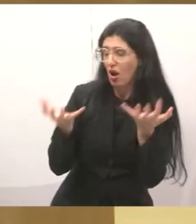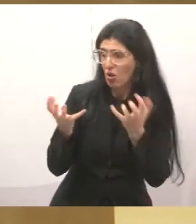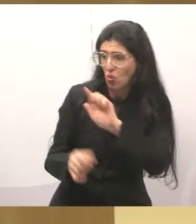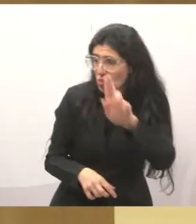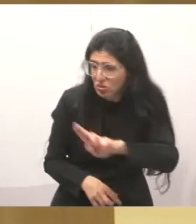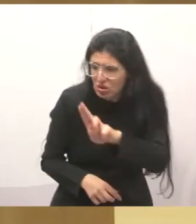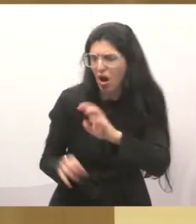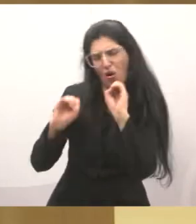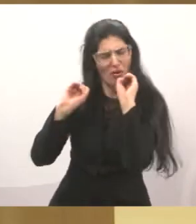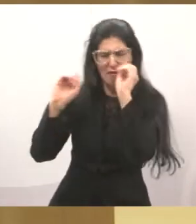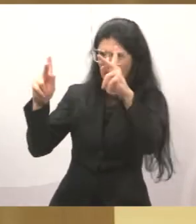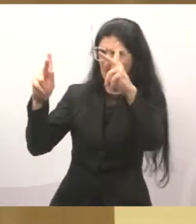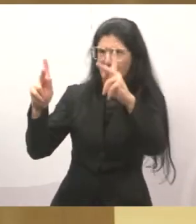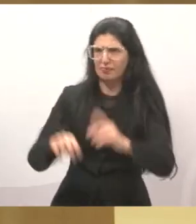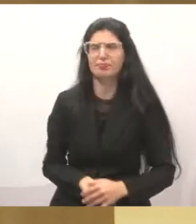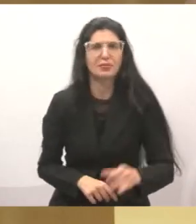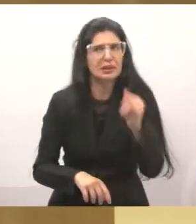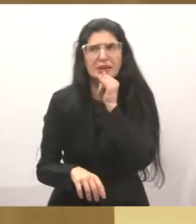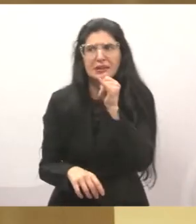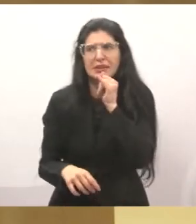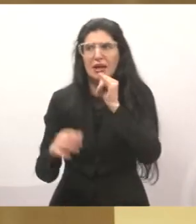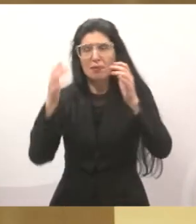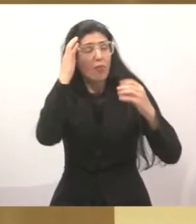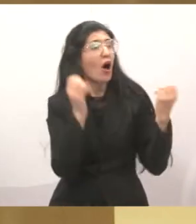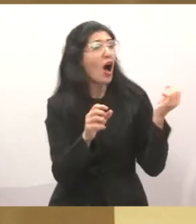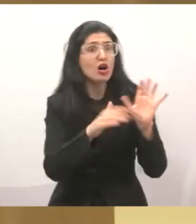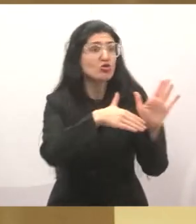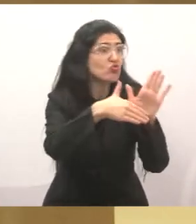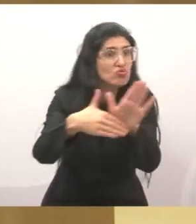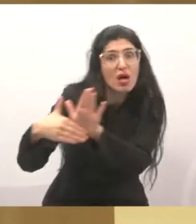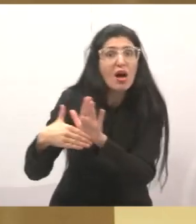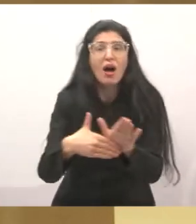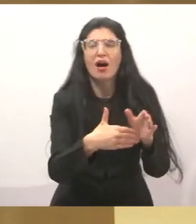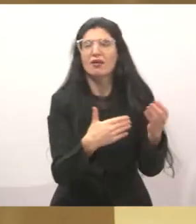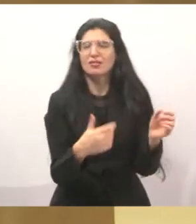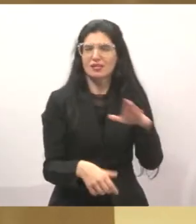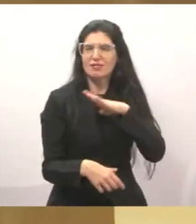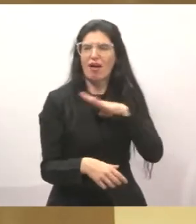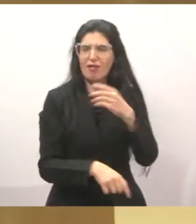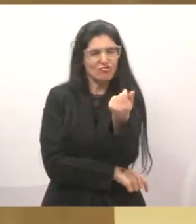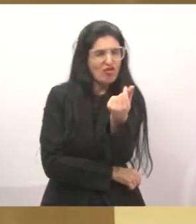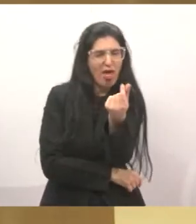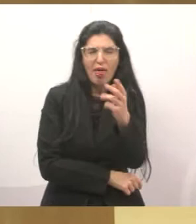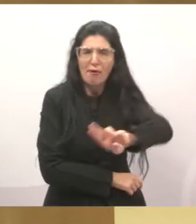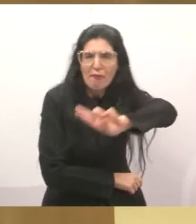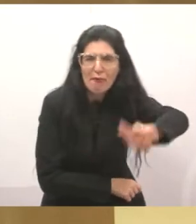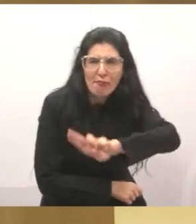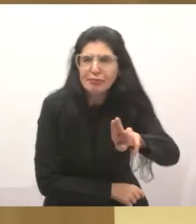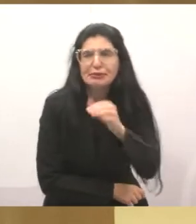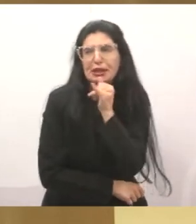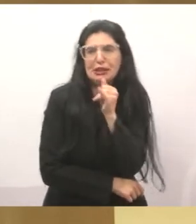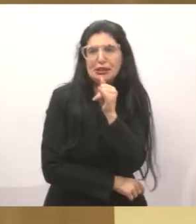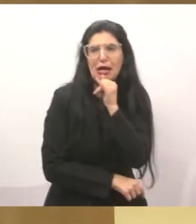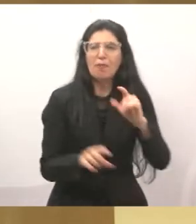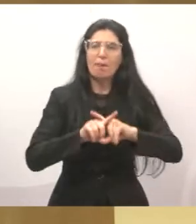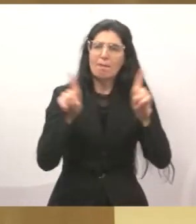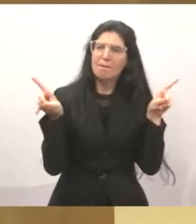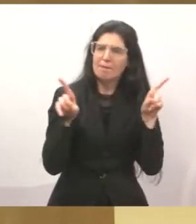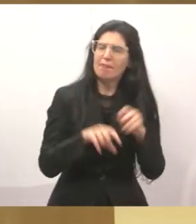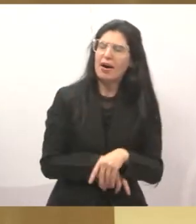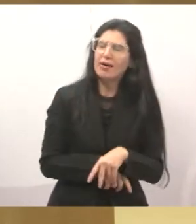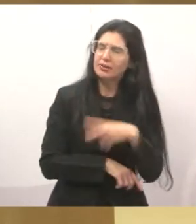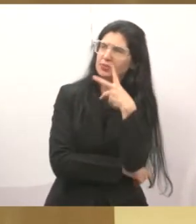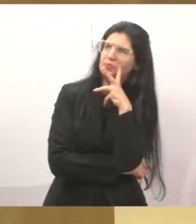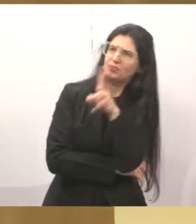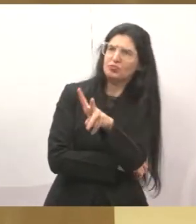poderia, vamos dizer, estar ajudando algumas partes da cidade, para ajudar a cidade como um todo. E aí, você vê uma propaganda,